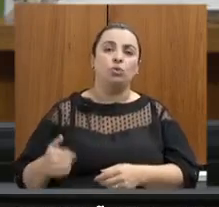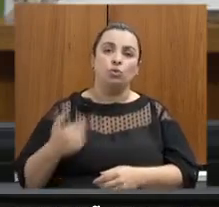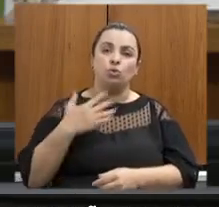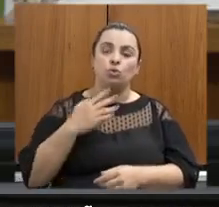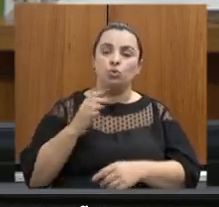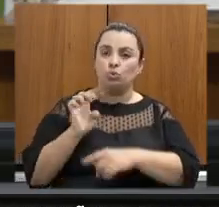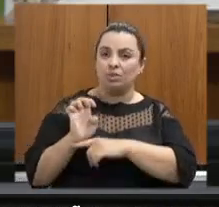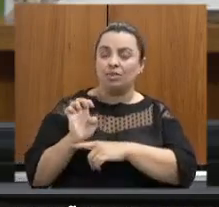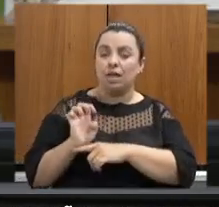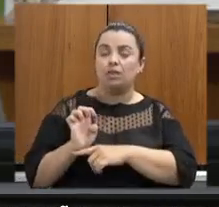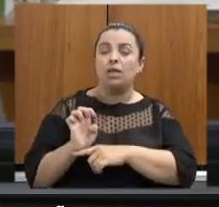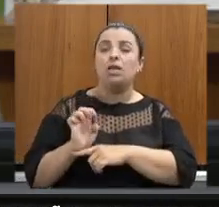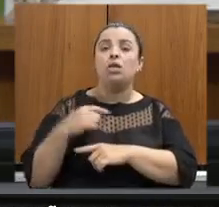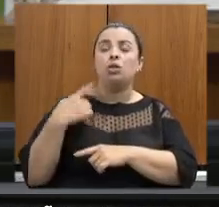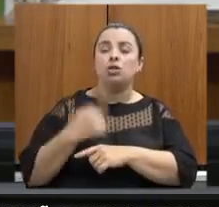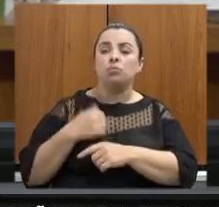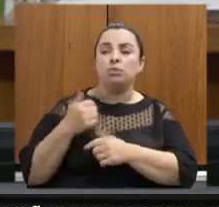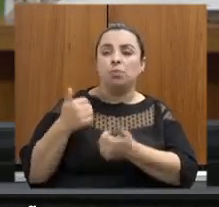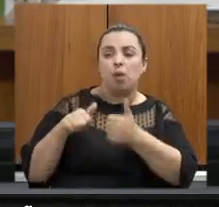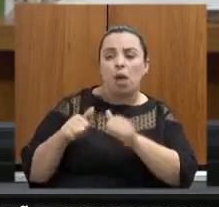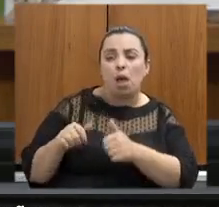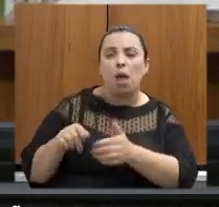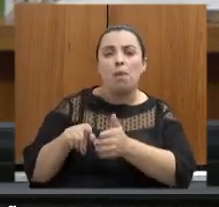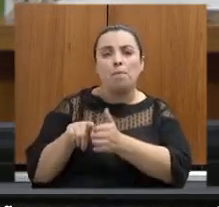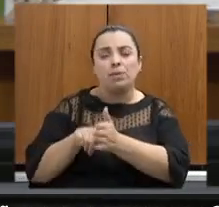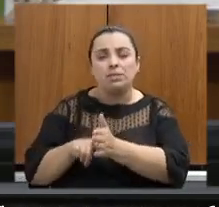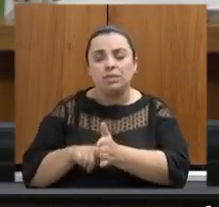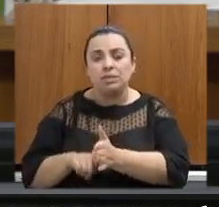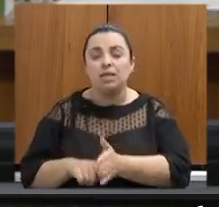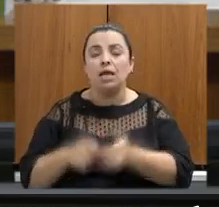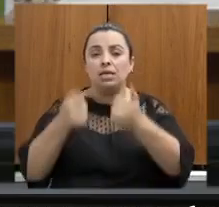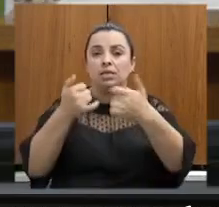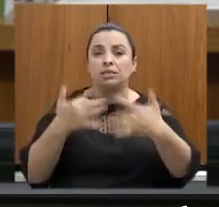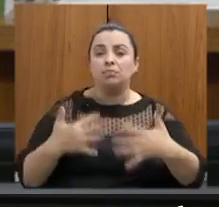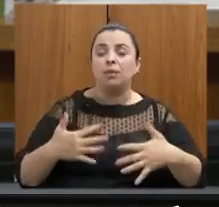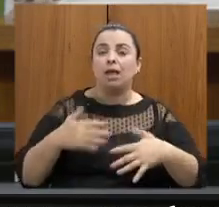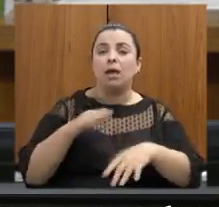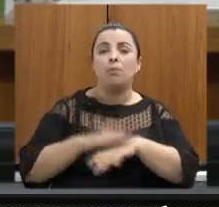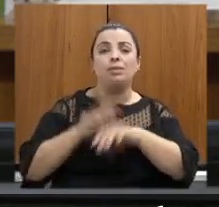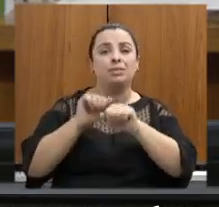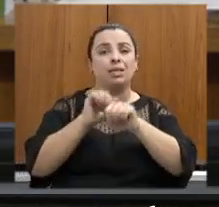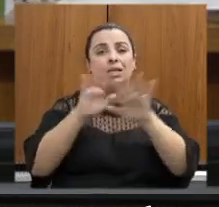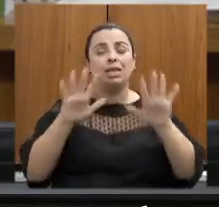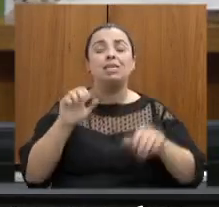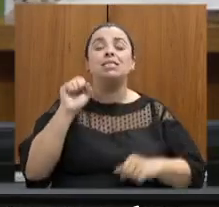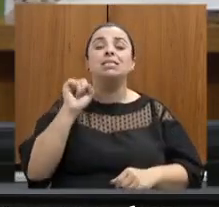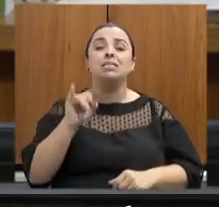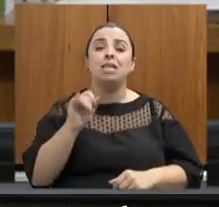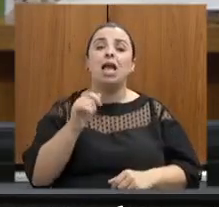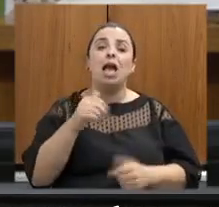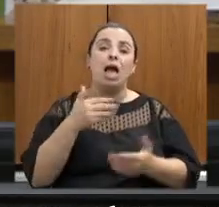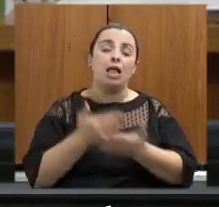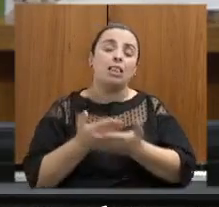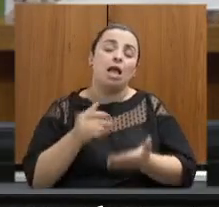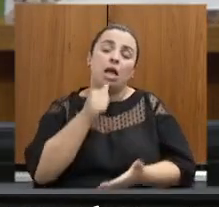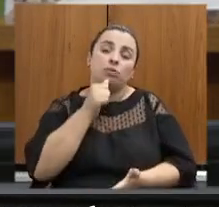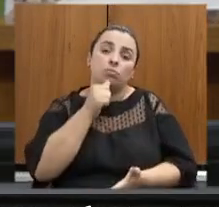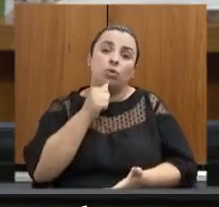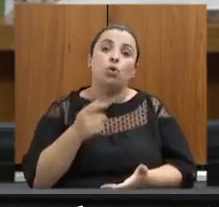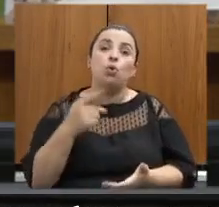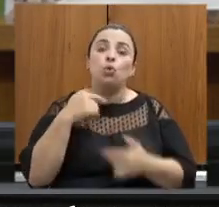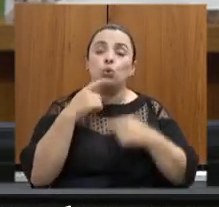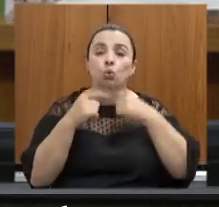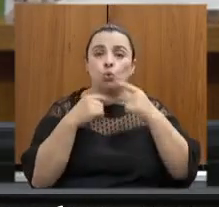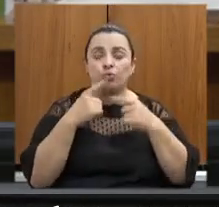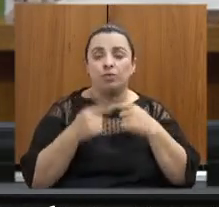transparência qualquer tipo de dúvida que ainda tenha sobre qualquer processo de licenciamento não apenas o